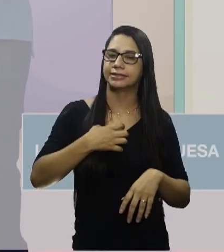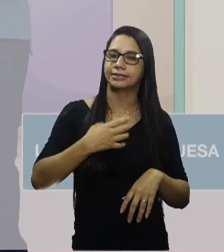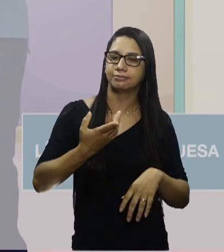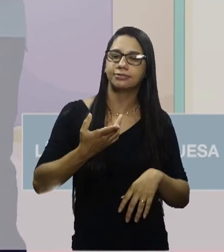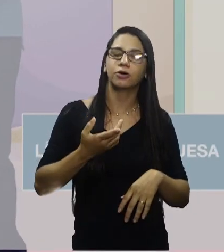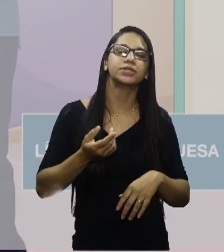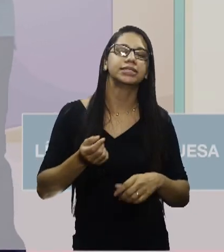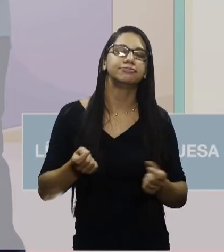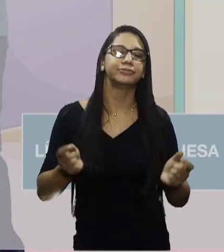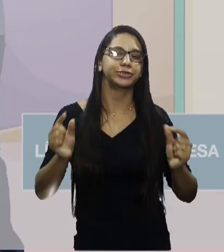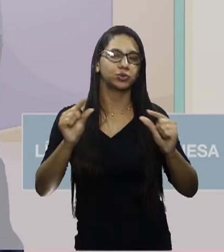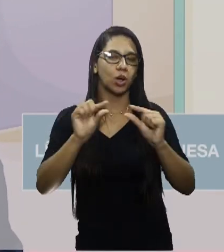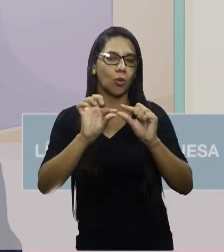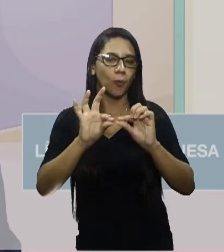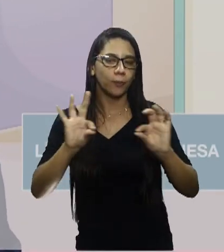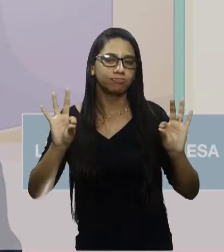período.